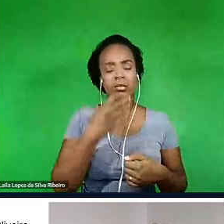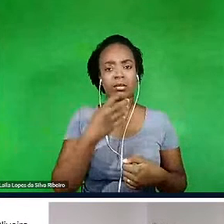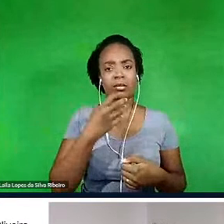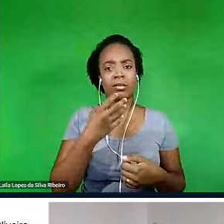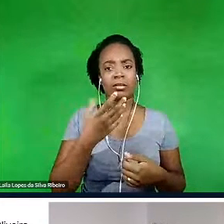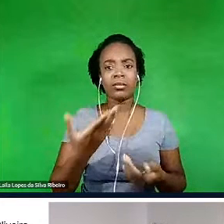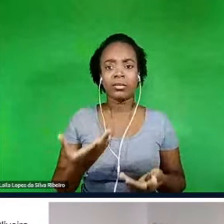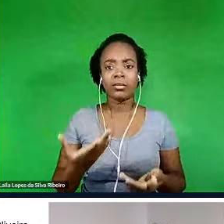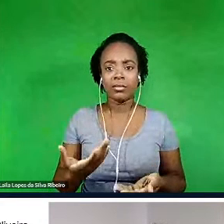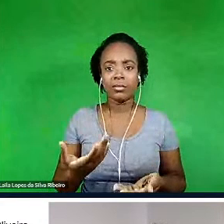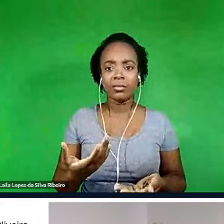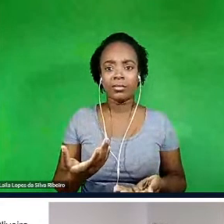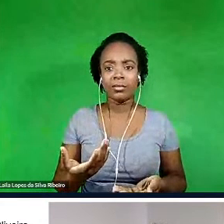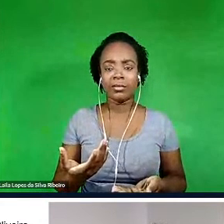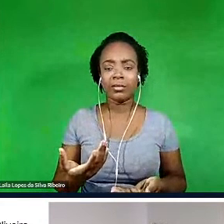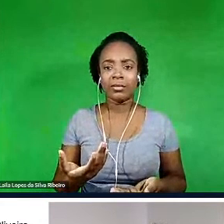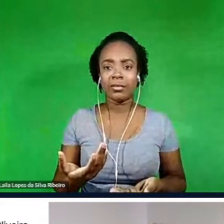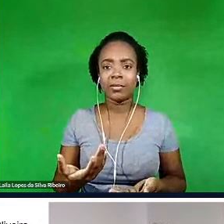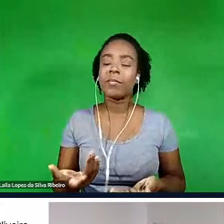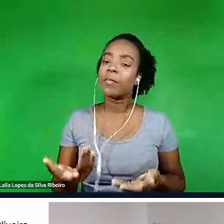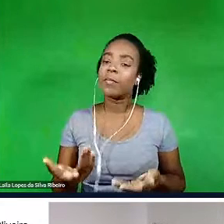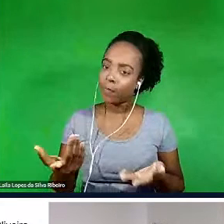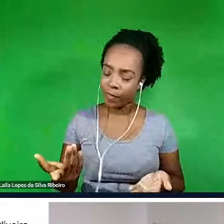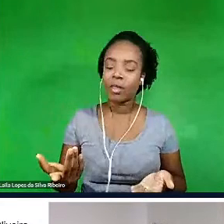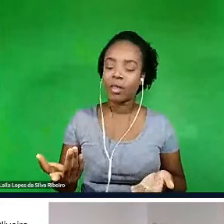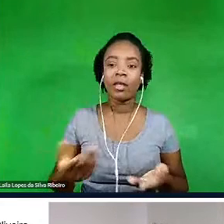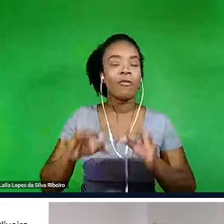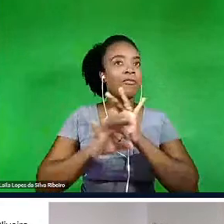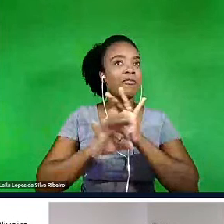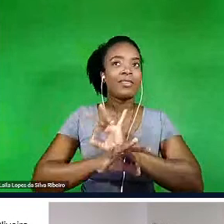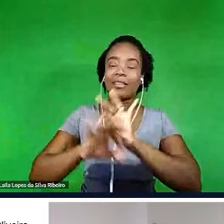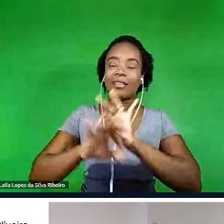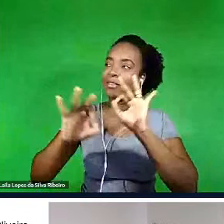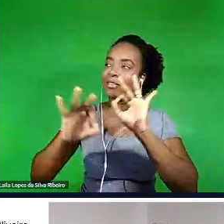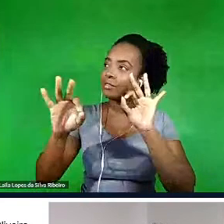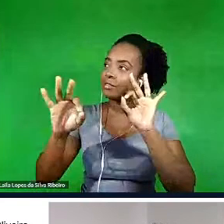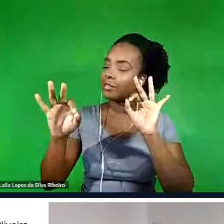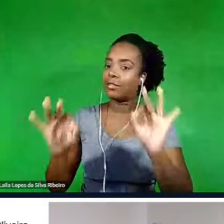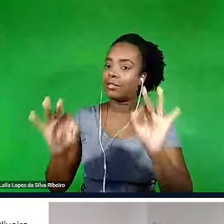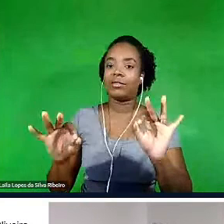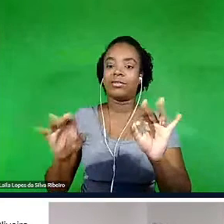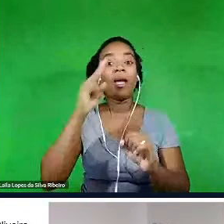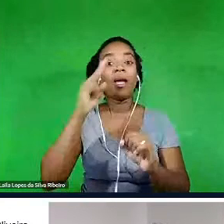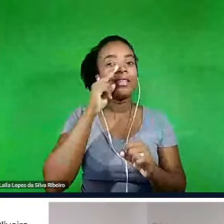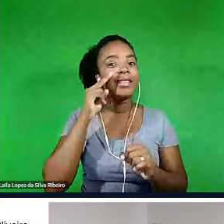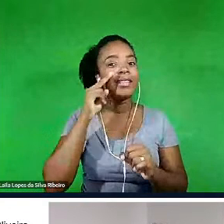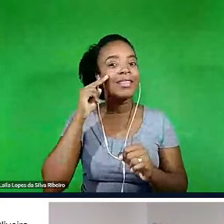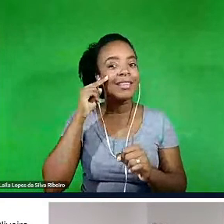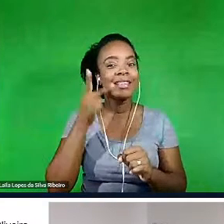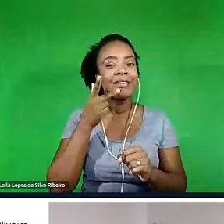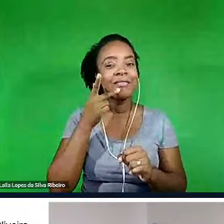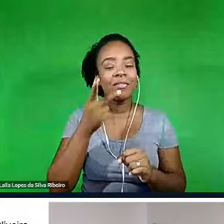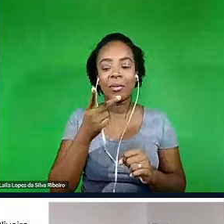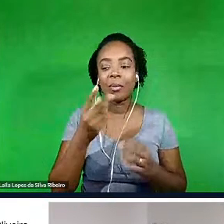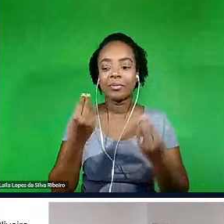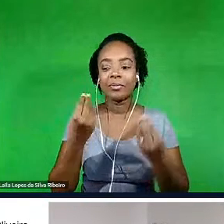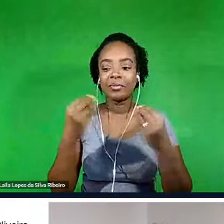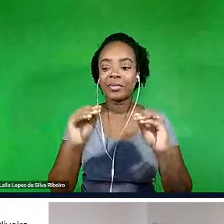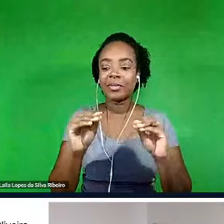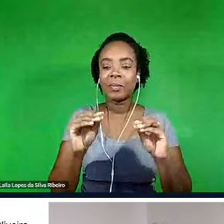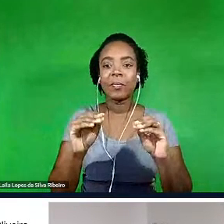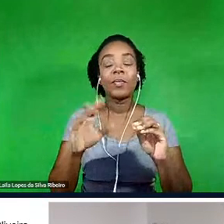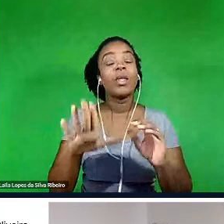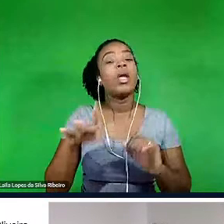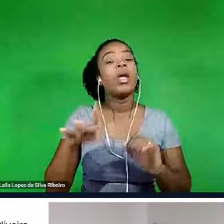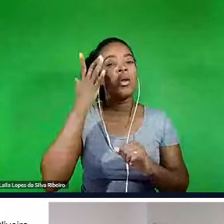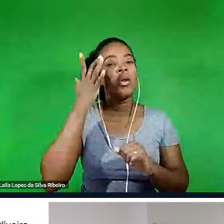então, foi excelente, fica aí, Neuro colocou aqui, para encerrar, Renato, olha, acho que a ideia